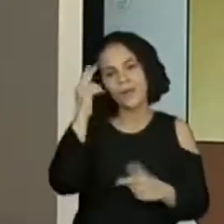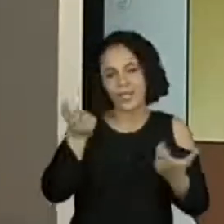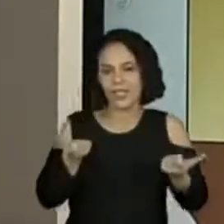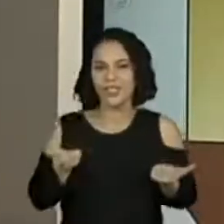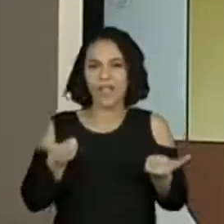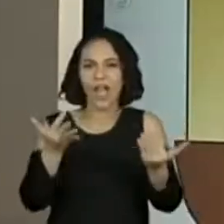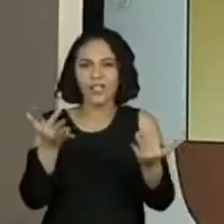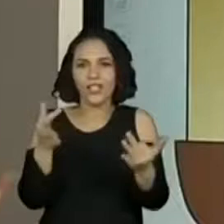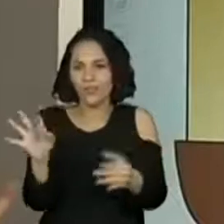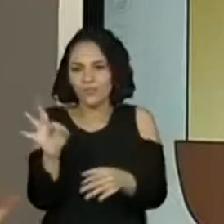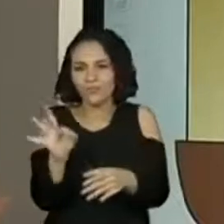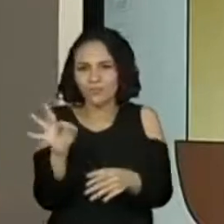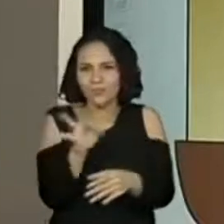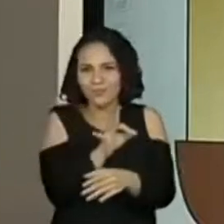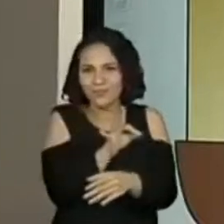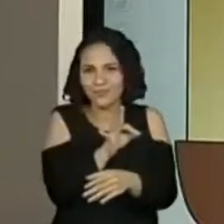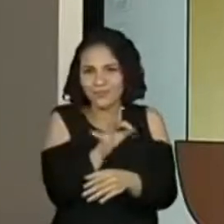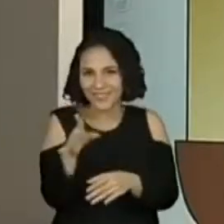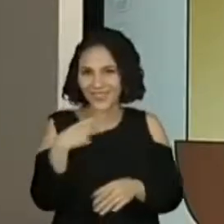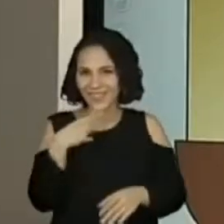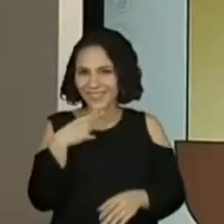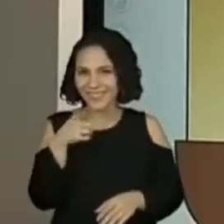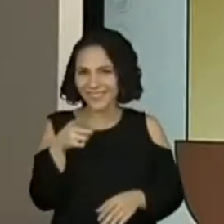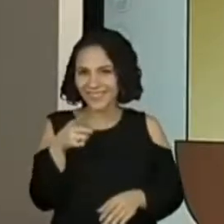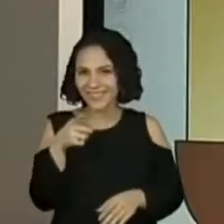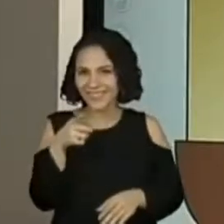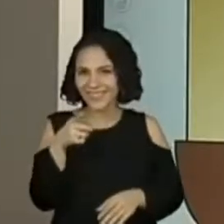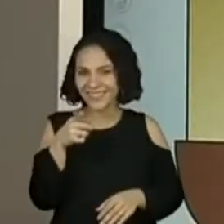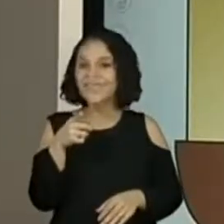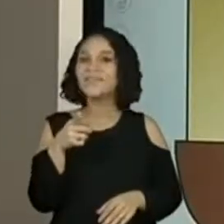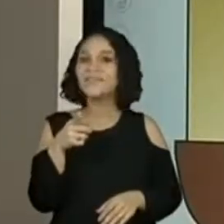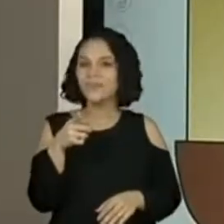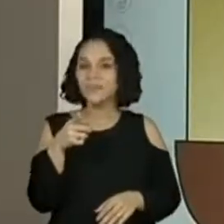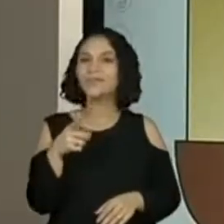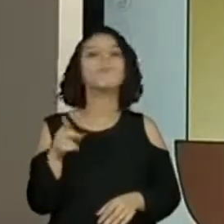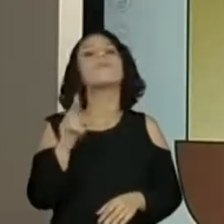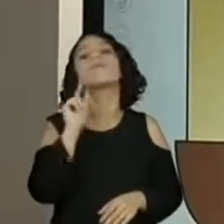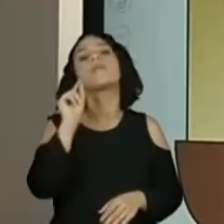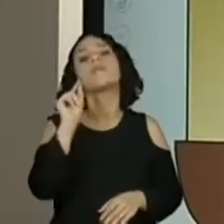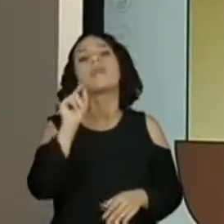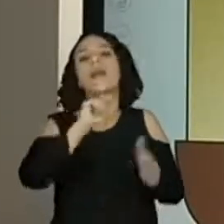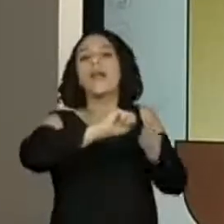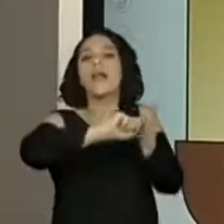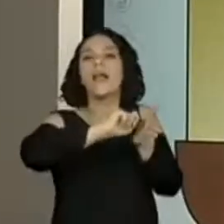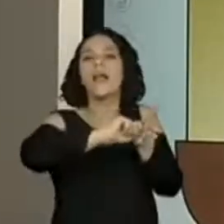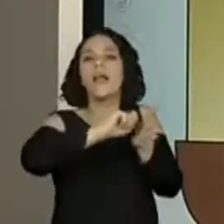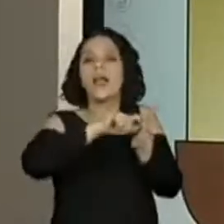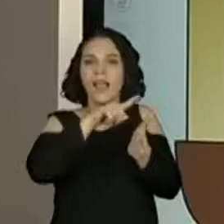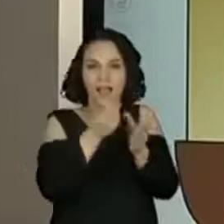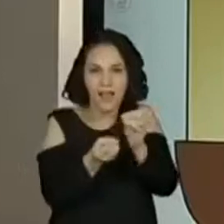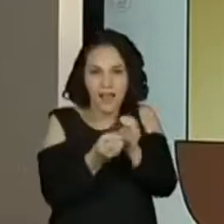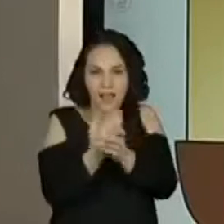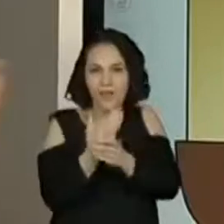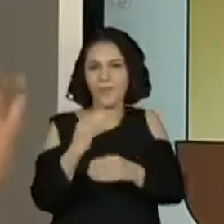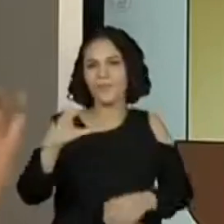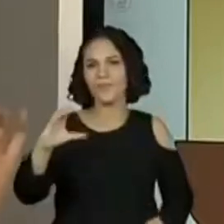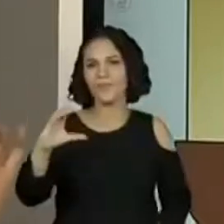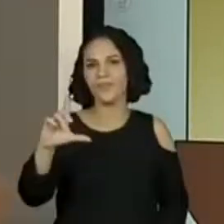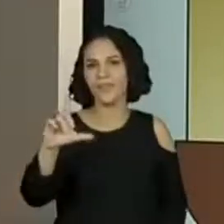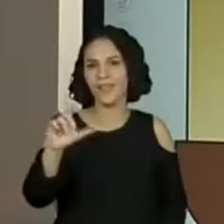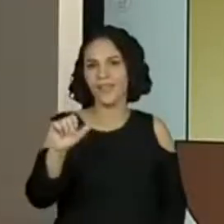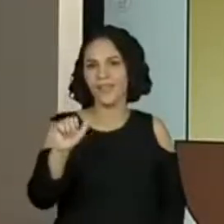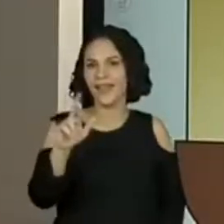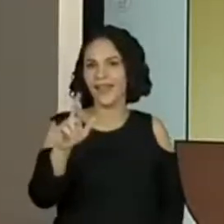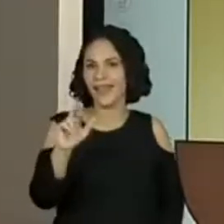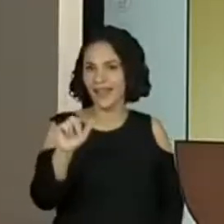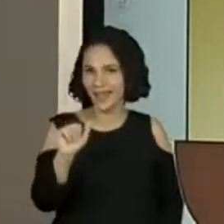leram essas histórias em quadrinhos dos bichinhos de jardim? É da Clara Gomes, tá? E amanhã, não percam a